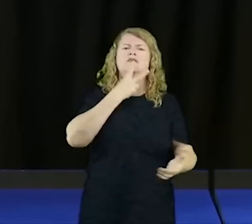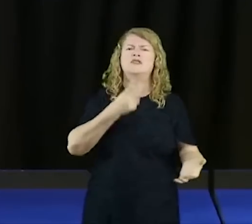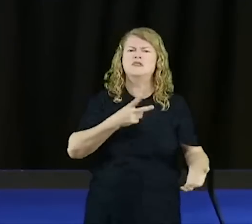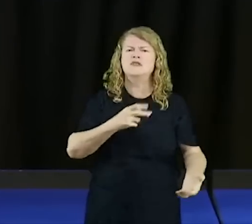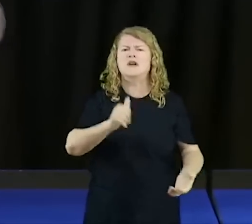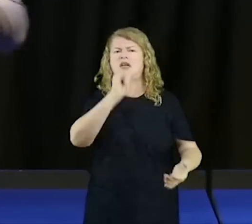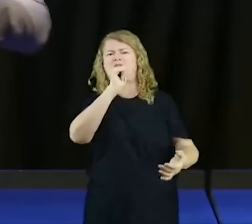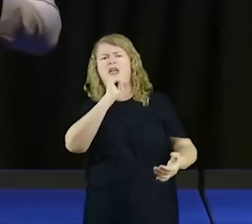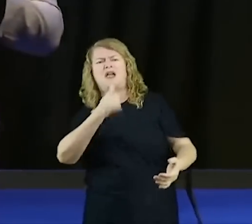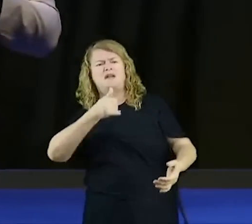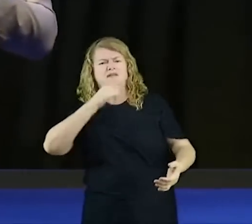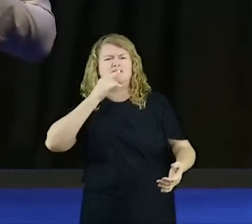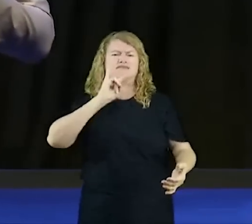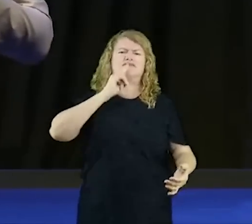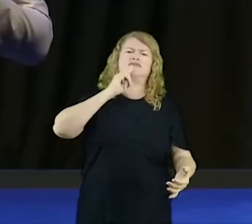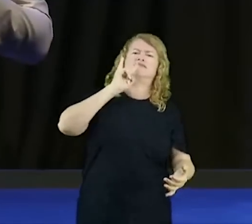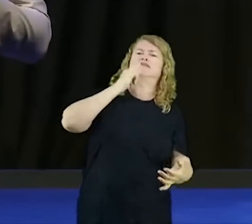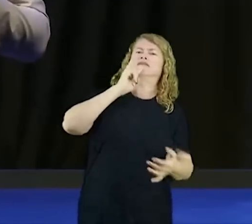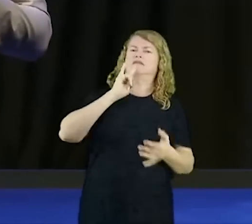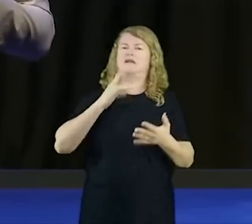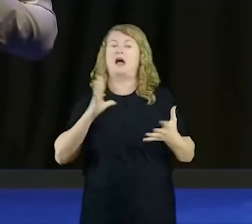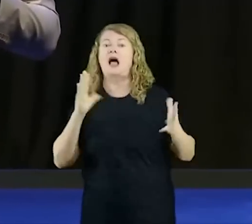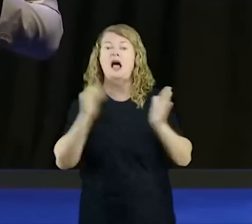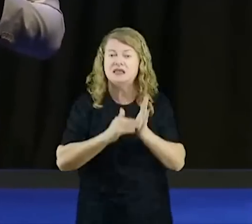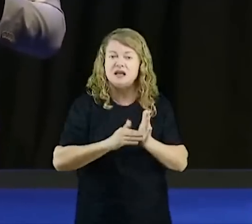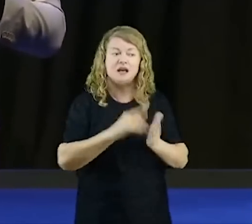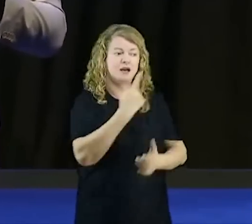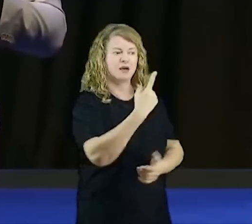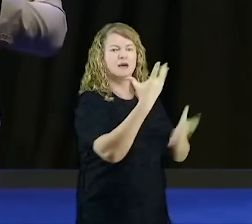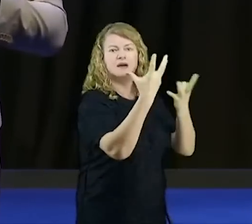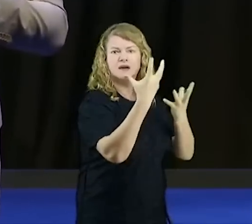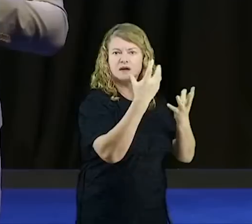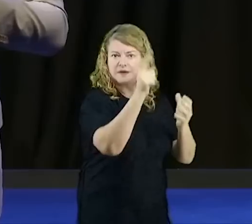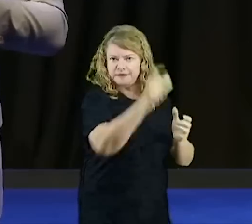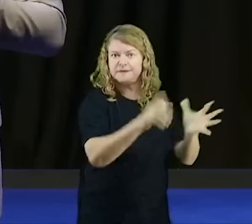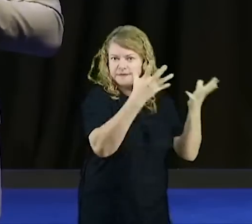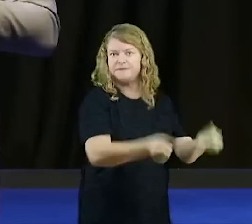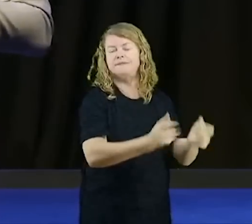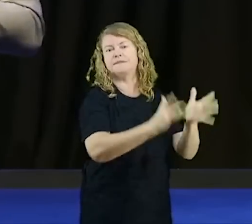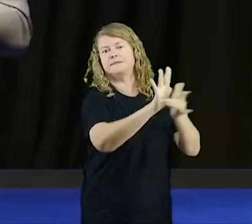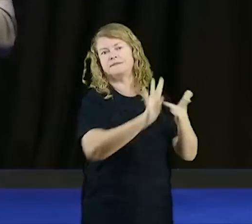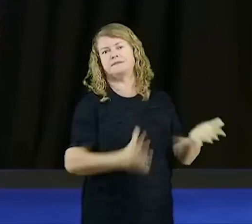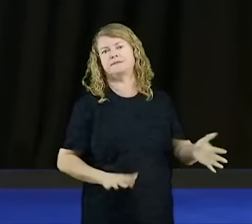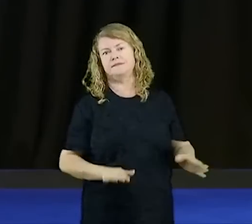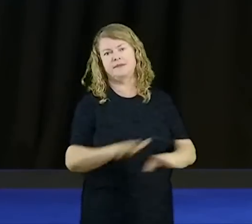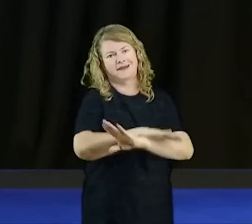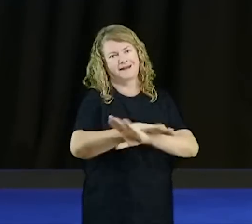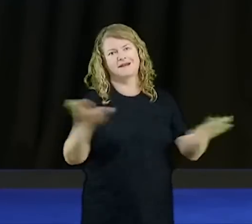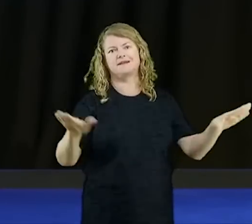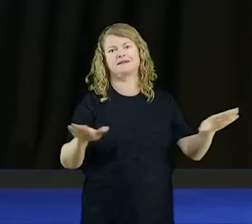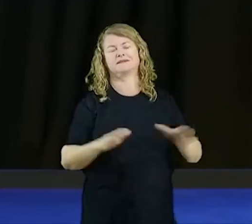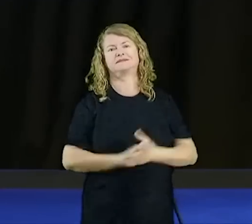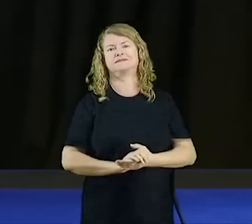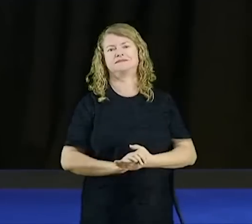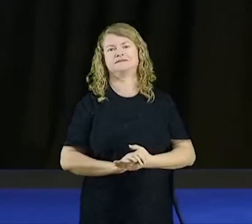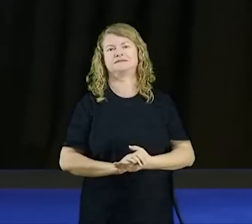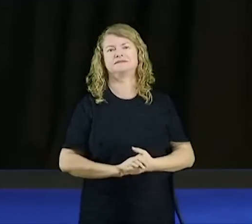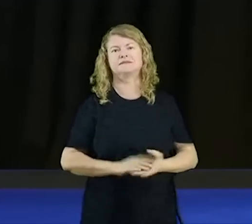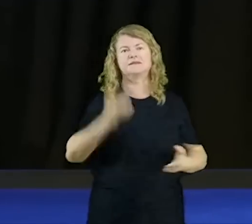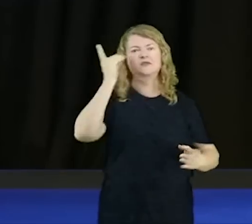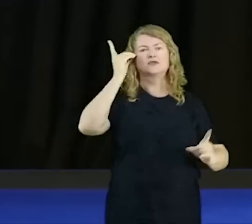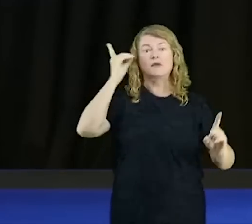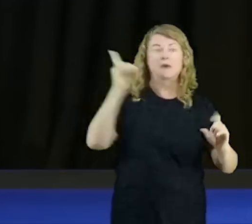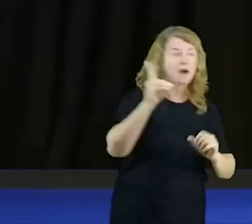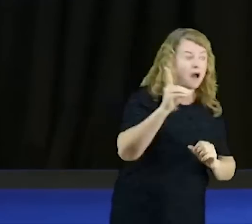cachaça, até que alguém se converte e fale assim, eu não. Então, a presença do espírito imundo, não é mais bem vinda, a